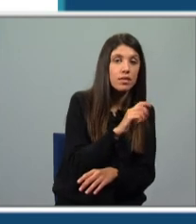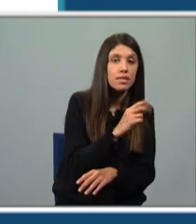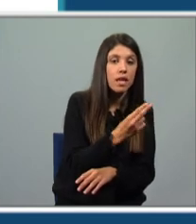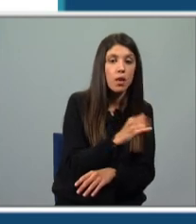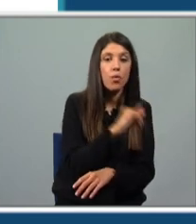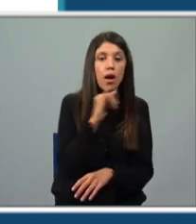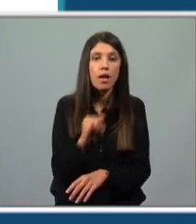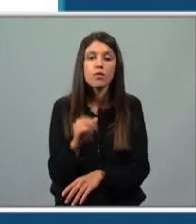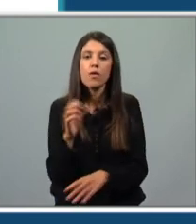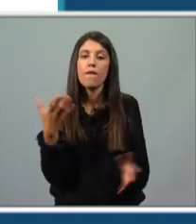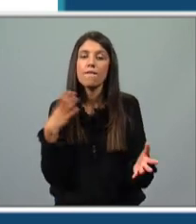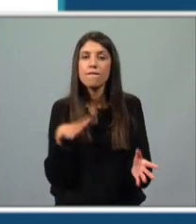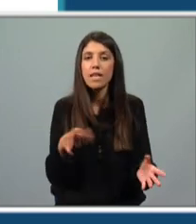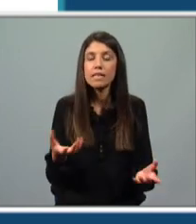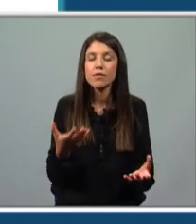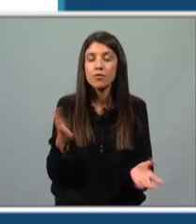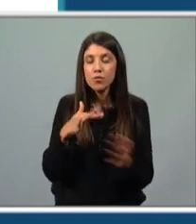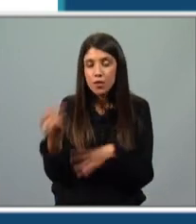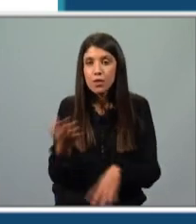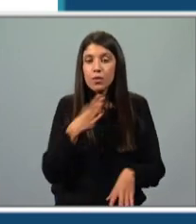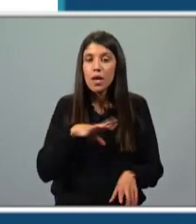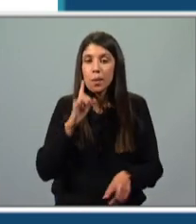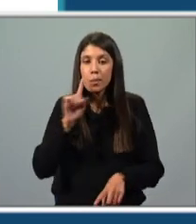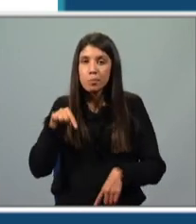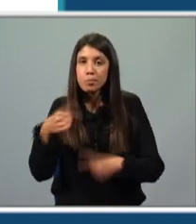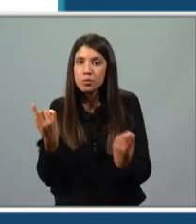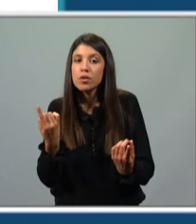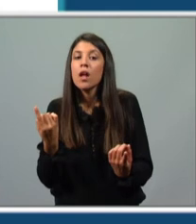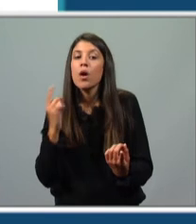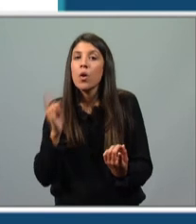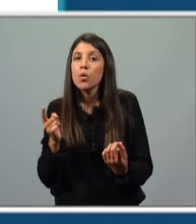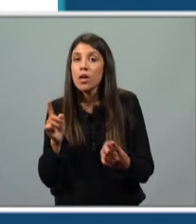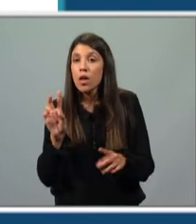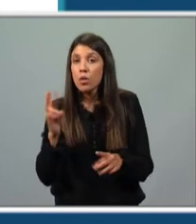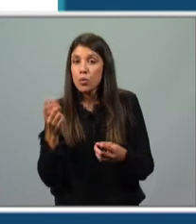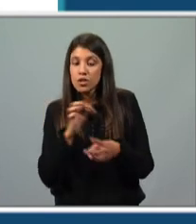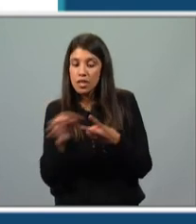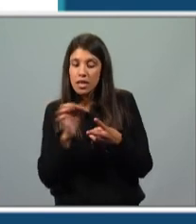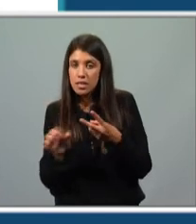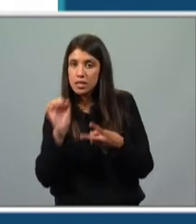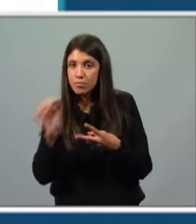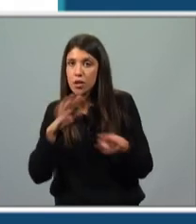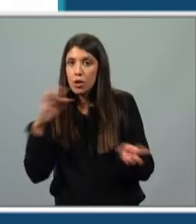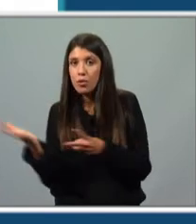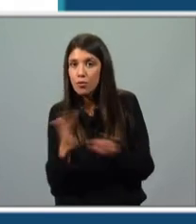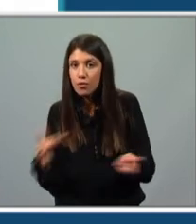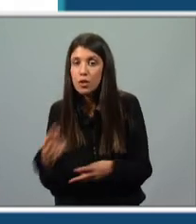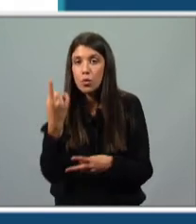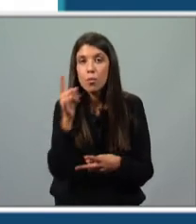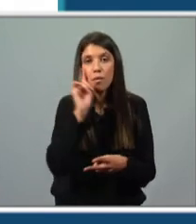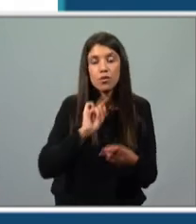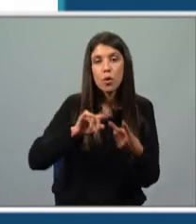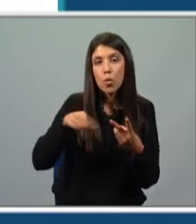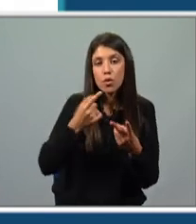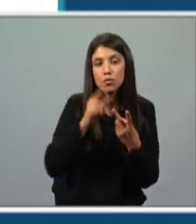a sua e o seu. Portanto, duas características do vento, uma feminina e outra masculina. Os versos percorre o